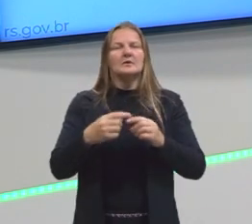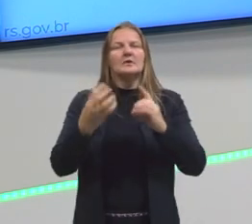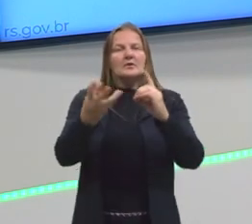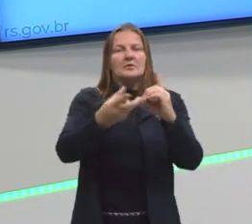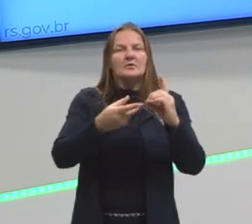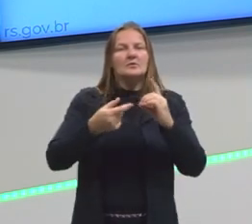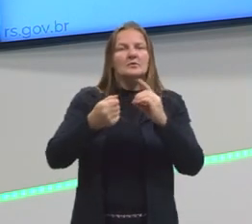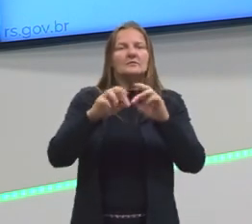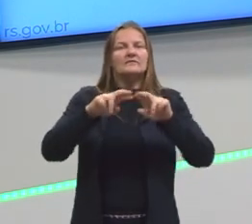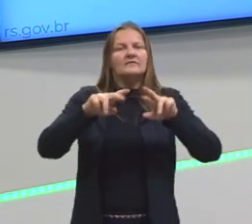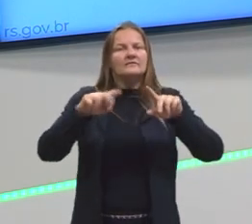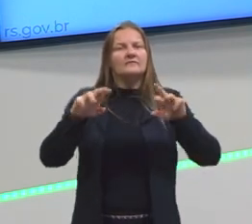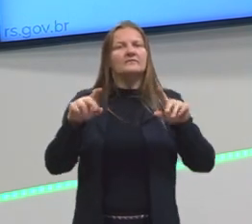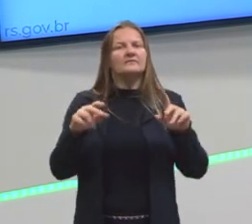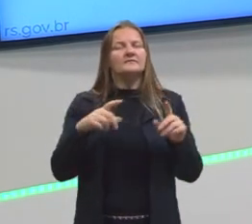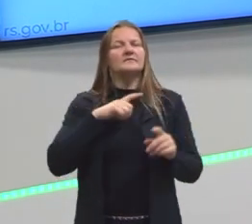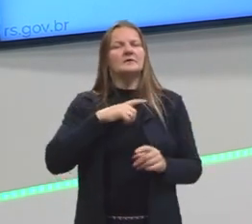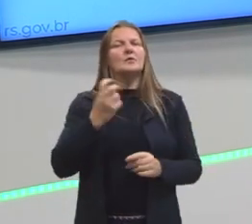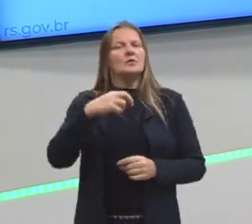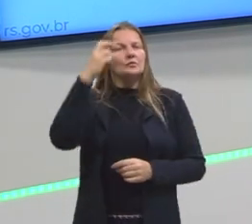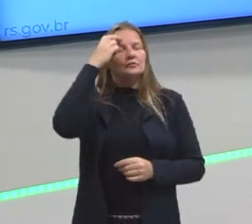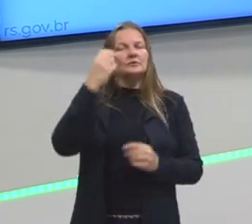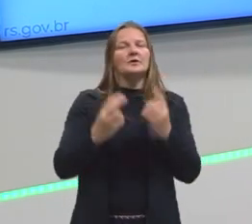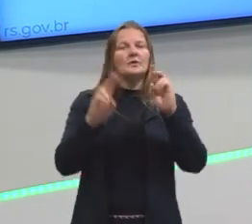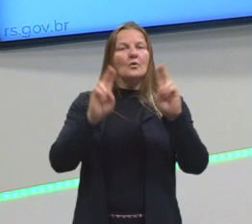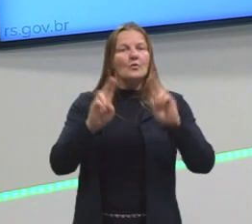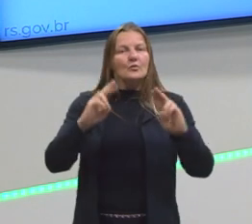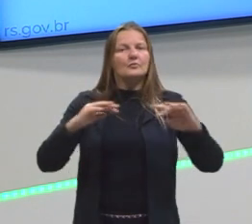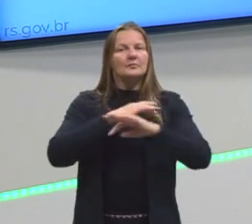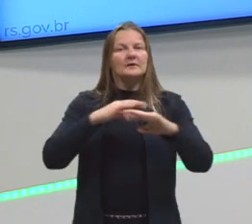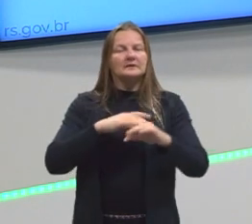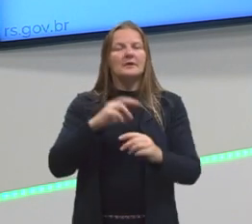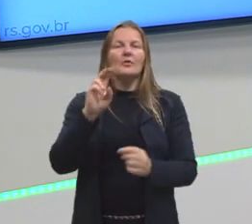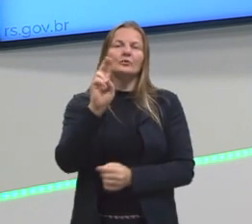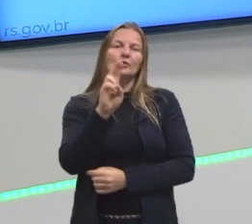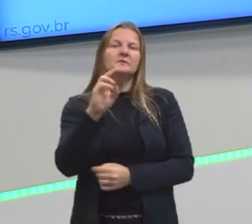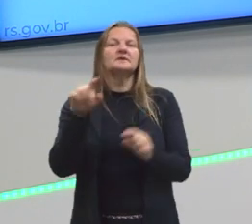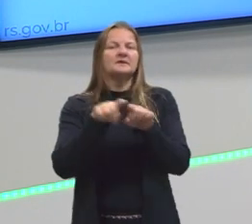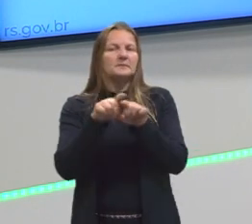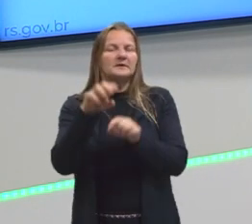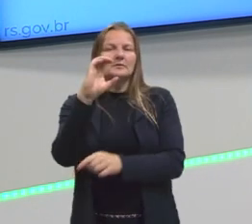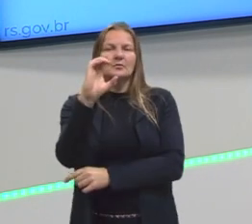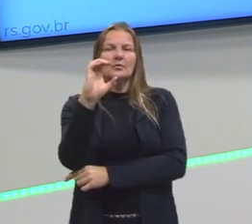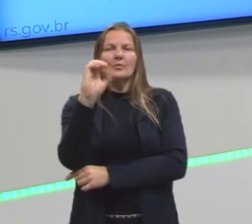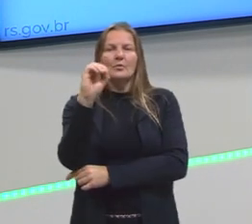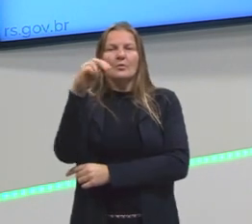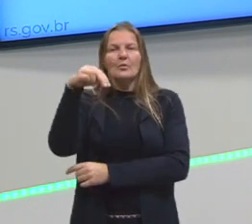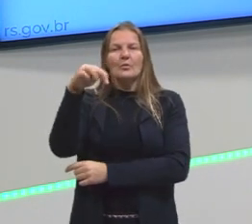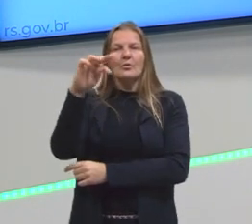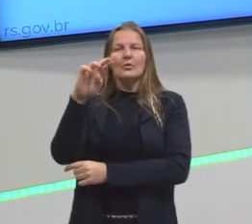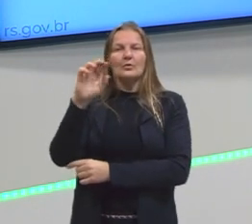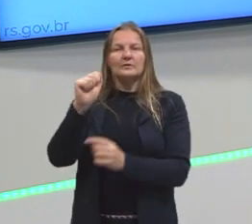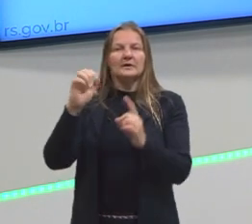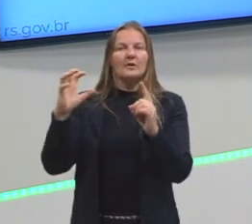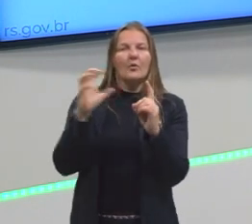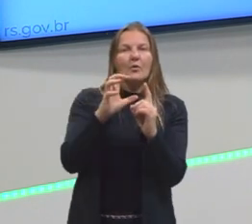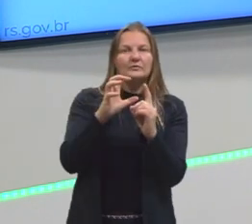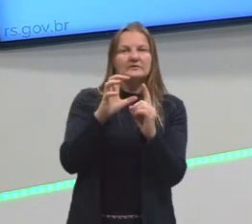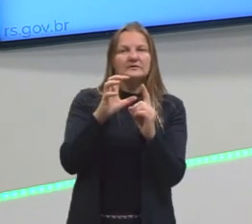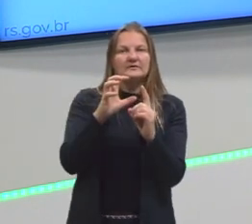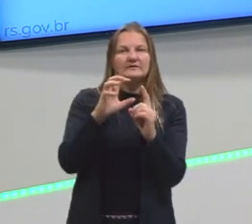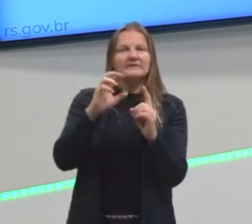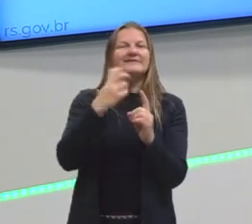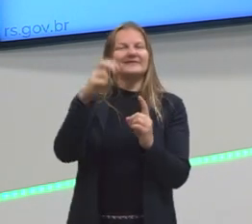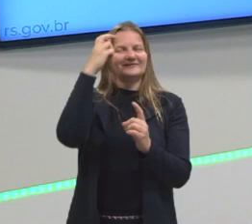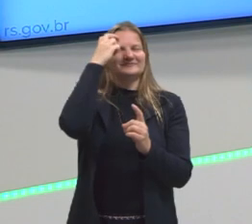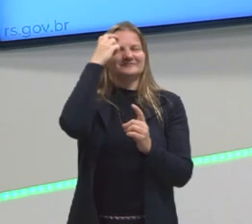vai criar essas culturas urbanas, de contracultura ou subcultura, que proporcionam às